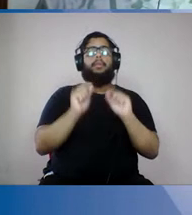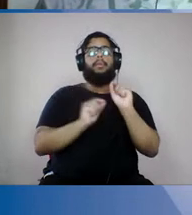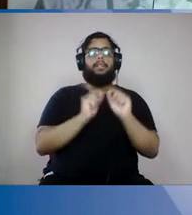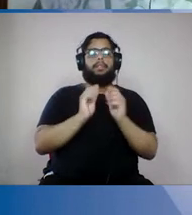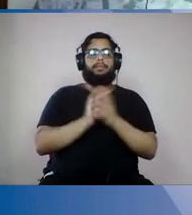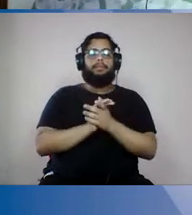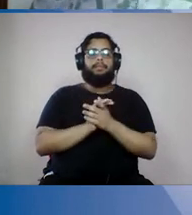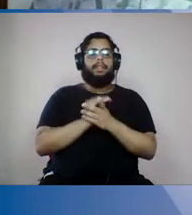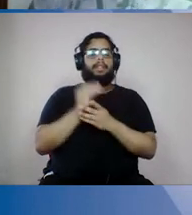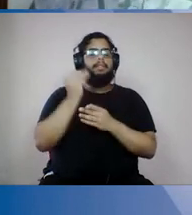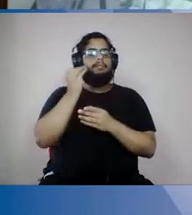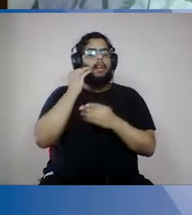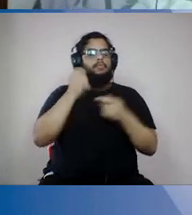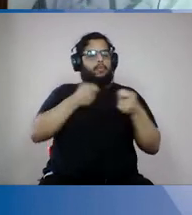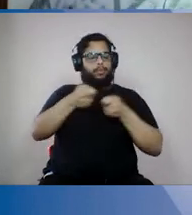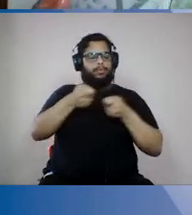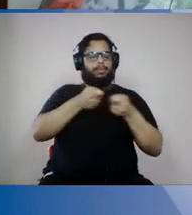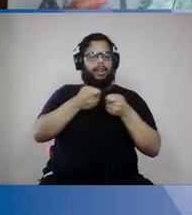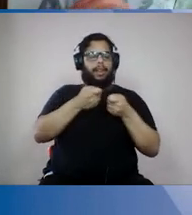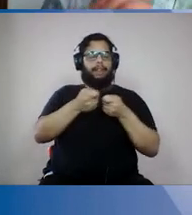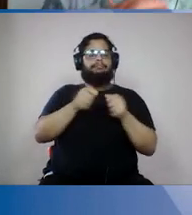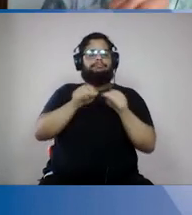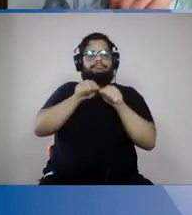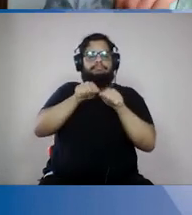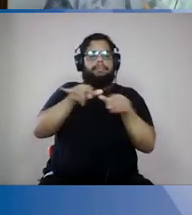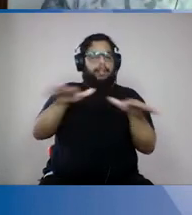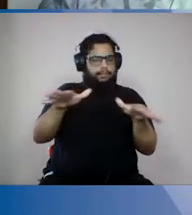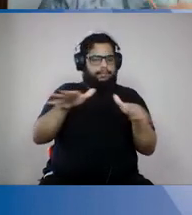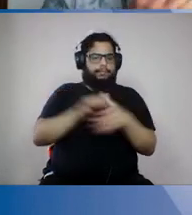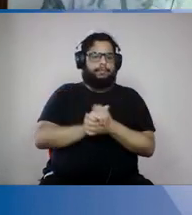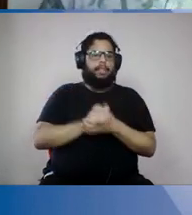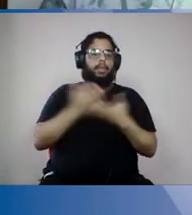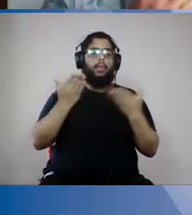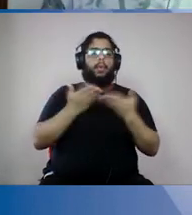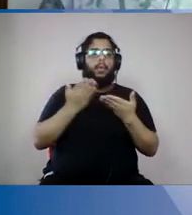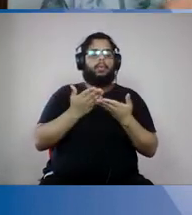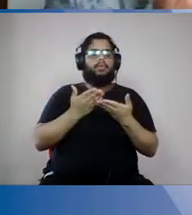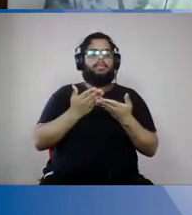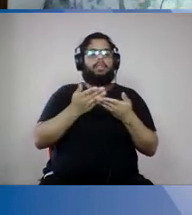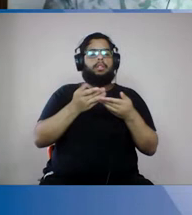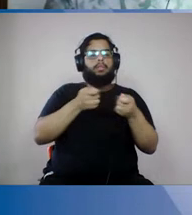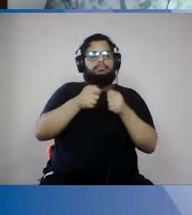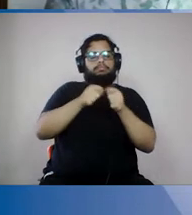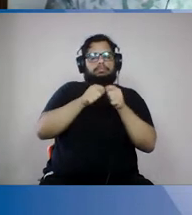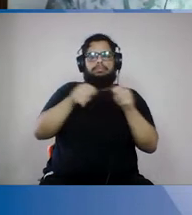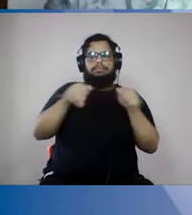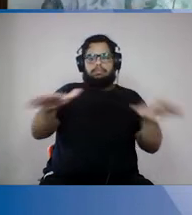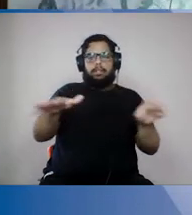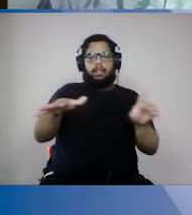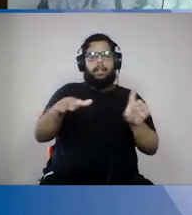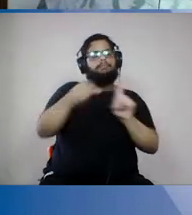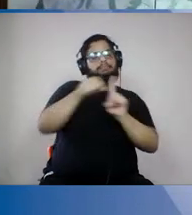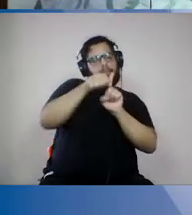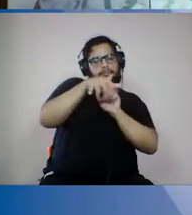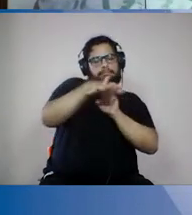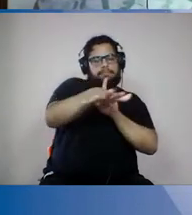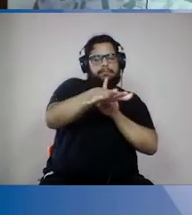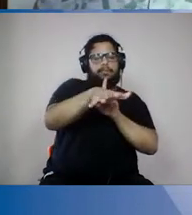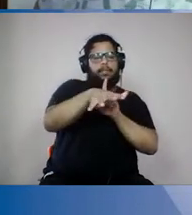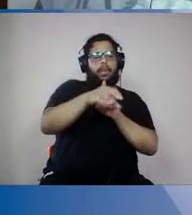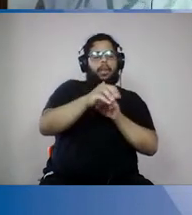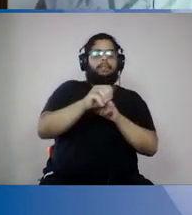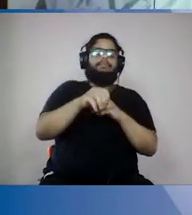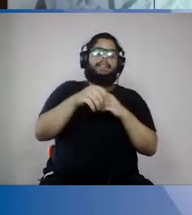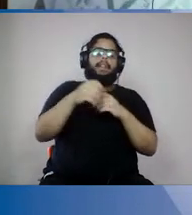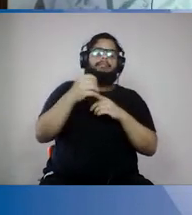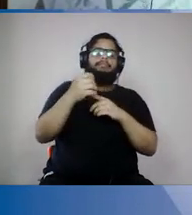contenção da transmissão comunitária, ou a gente faz contenção da transmissão comunitária da doença, ou nós não temos